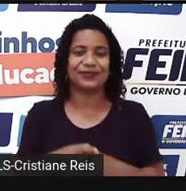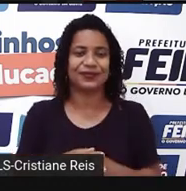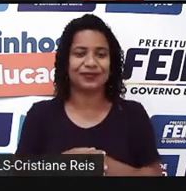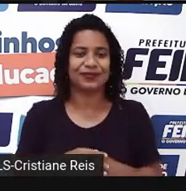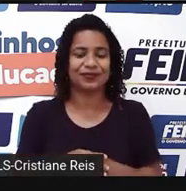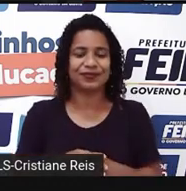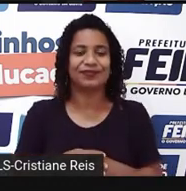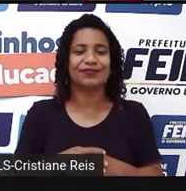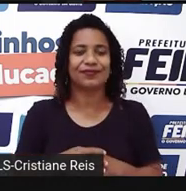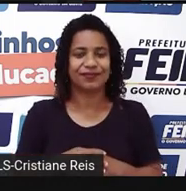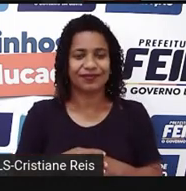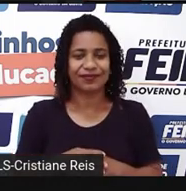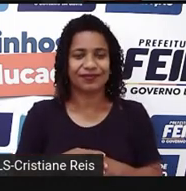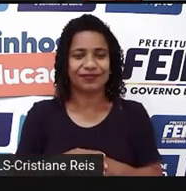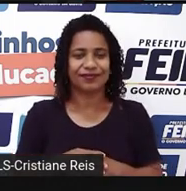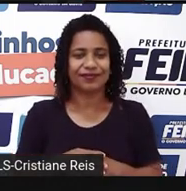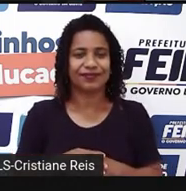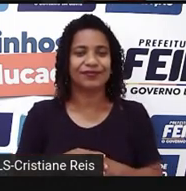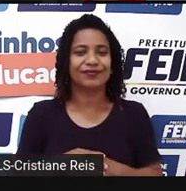Next one, before.